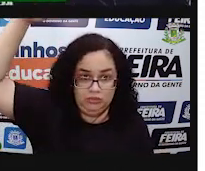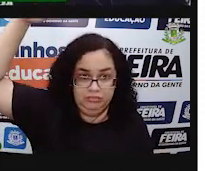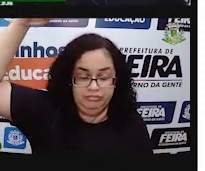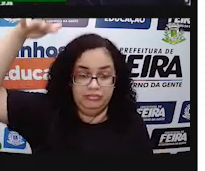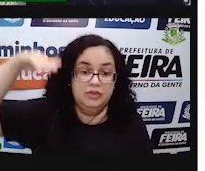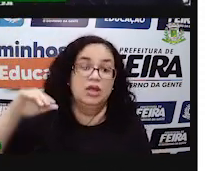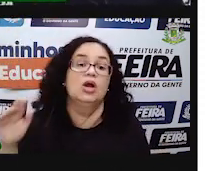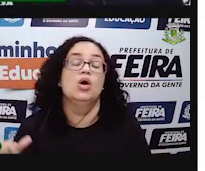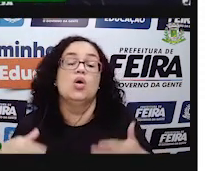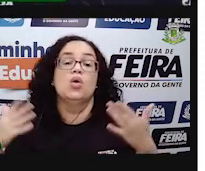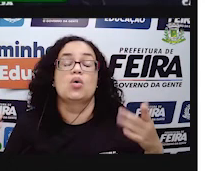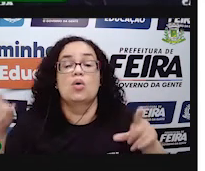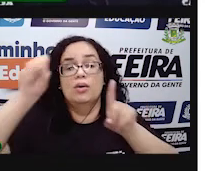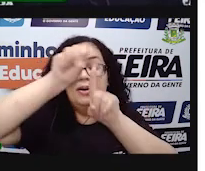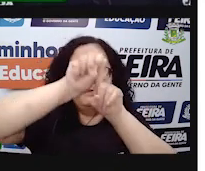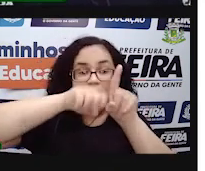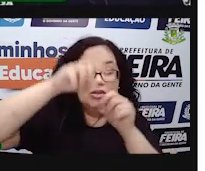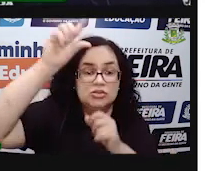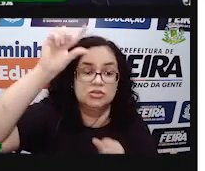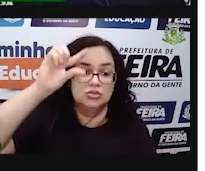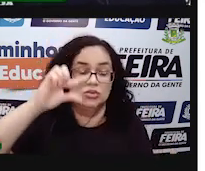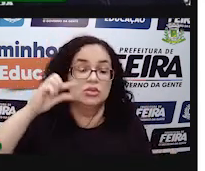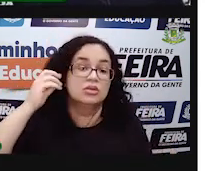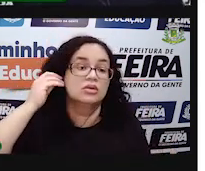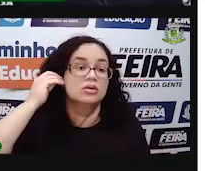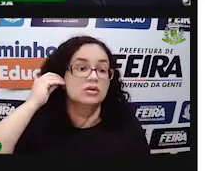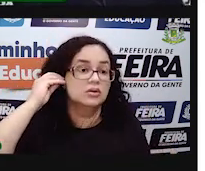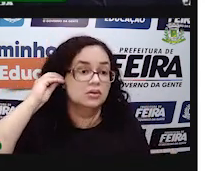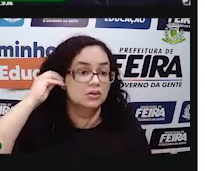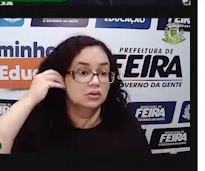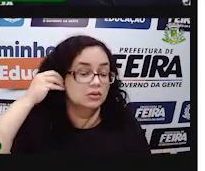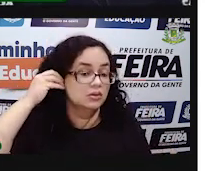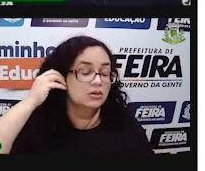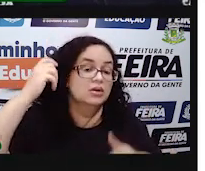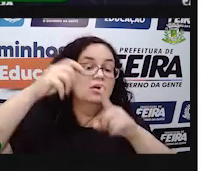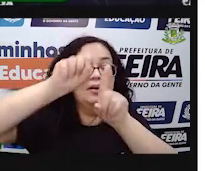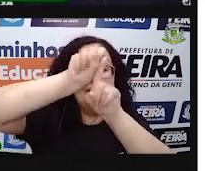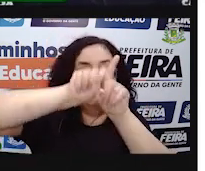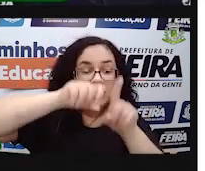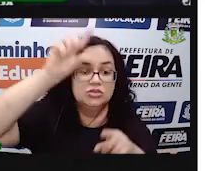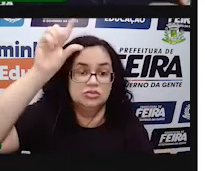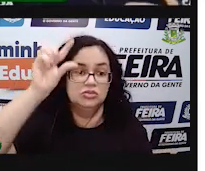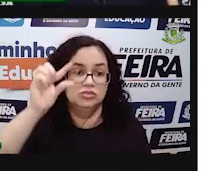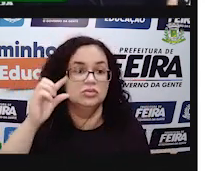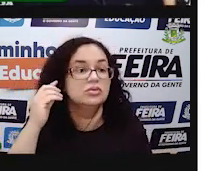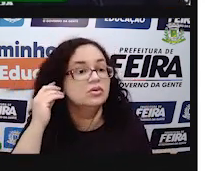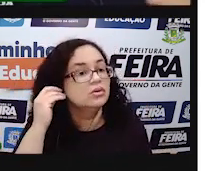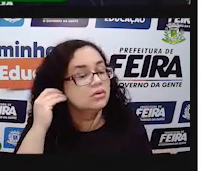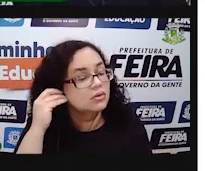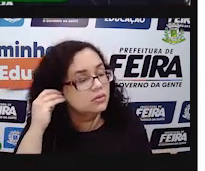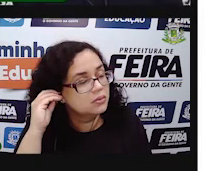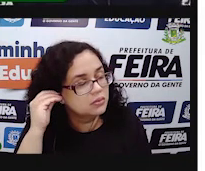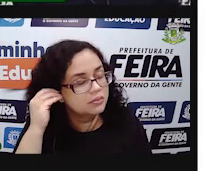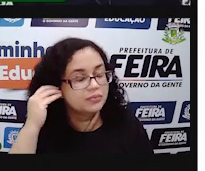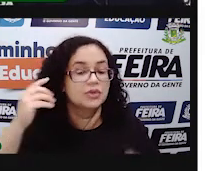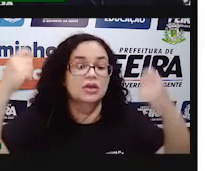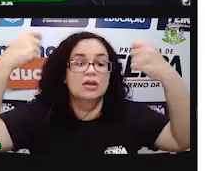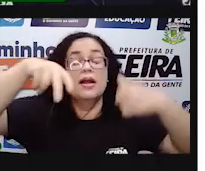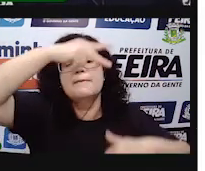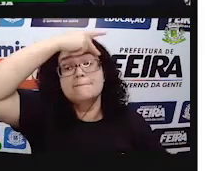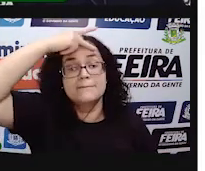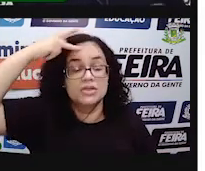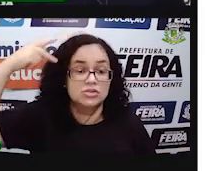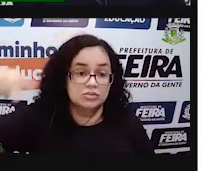maior consumo? E por que você acha que foi assim? Qual foi o mês de menor consumo? E por que você acha que aquele mês foi o de menor consumo?